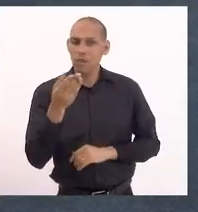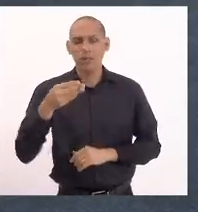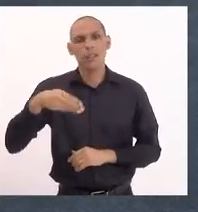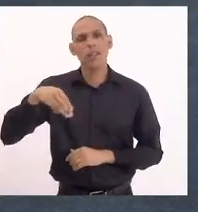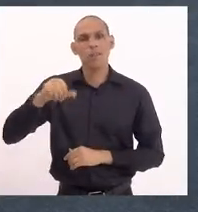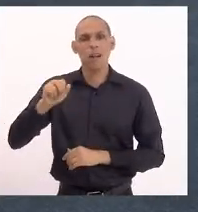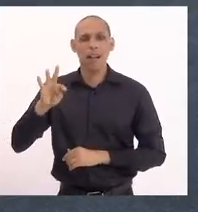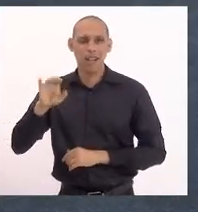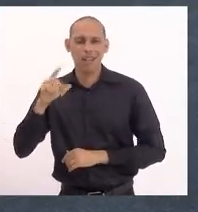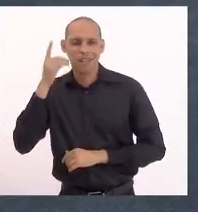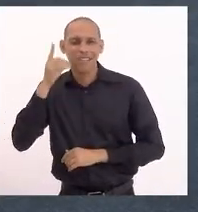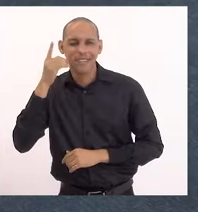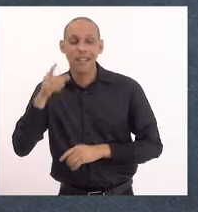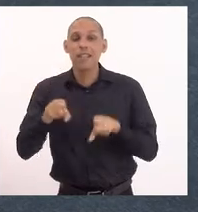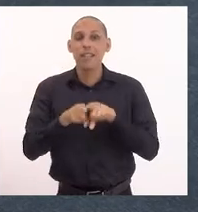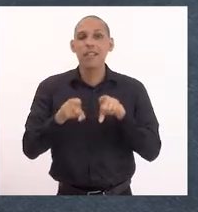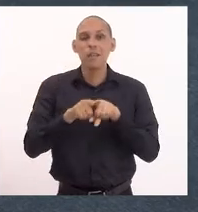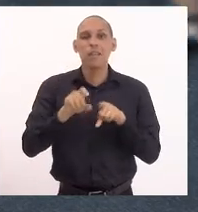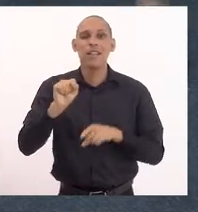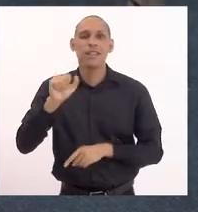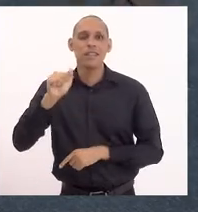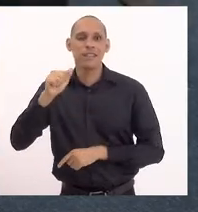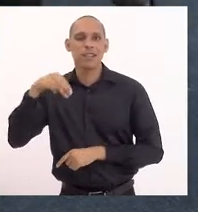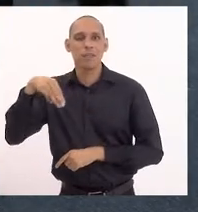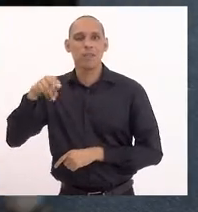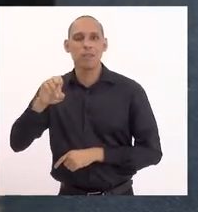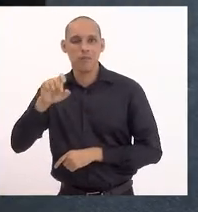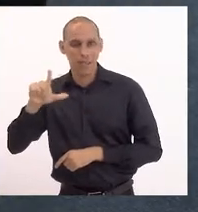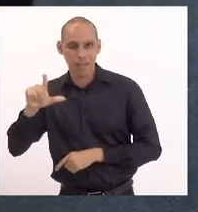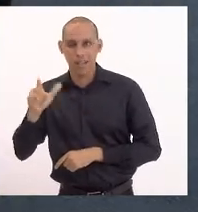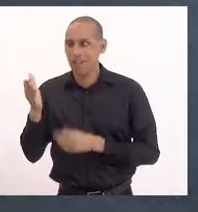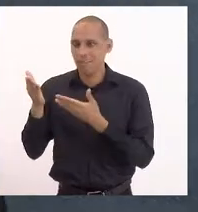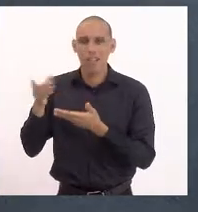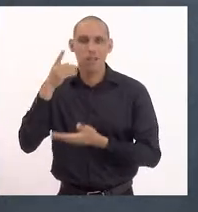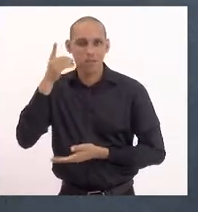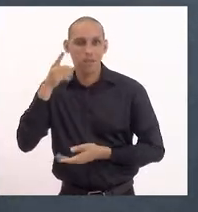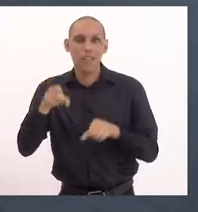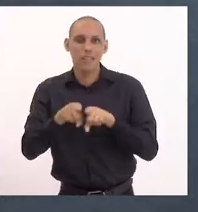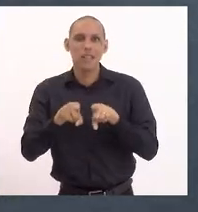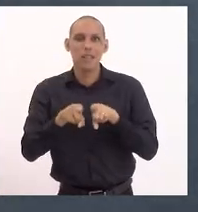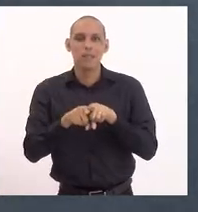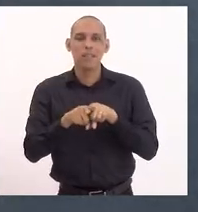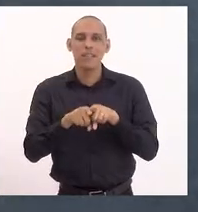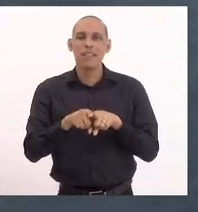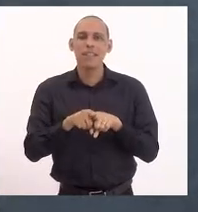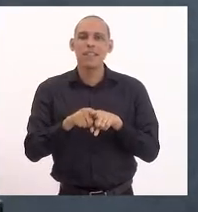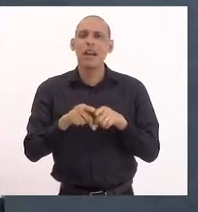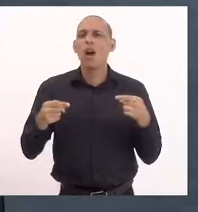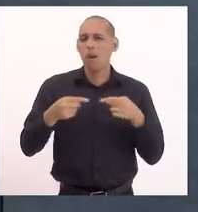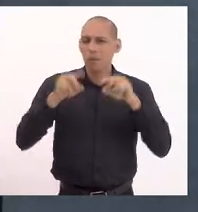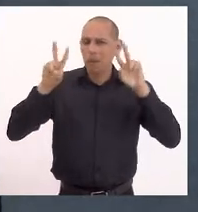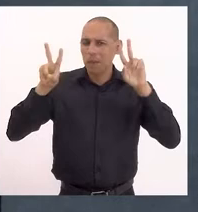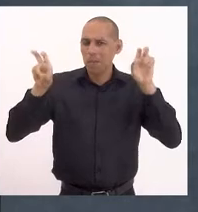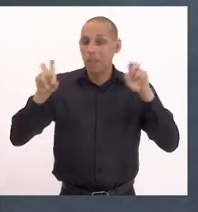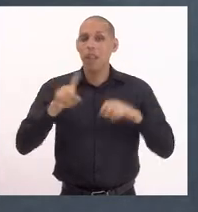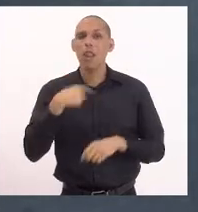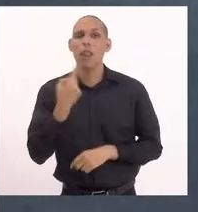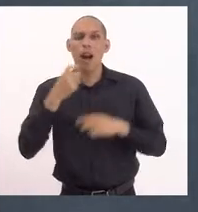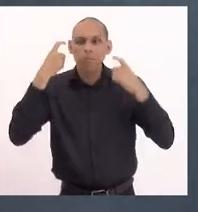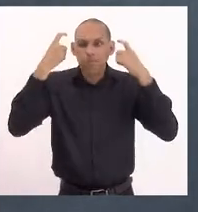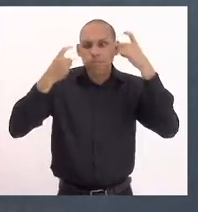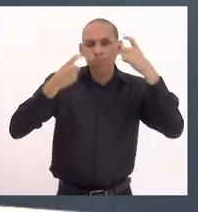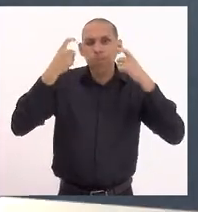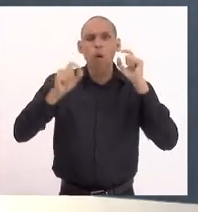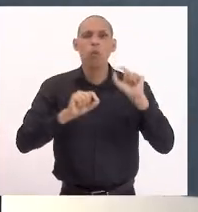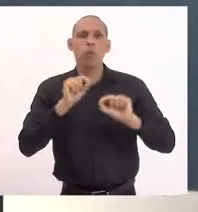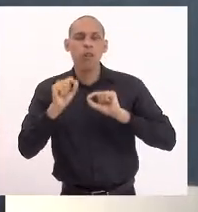Rocha e também na emenda do deputado Samuel Malafaia que está no remoto, imagino que falando sobre esse tema. A nossa preocupação